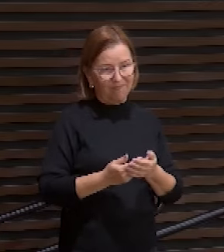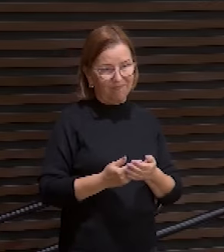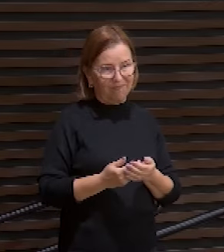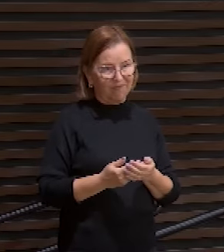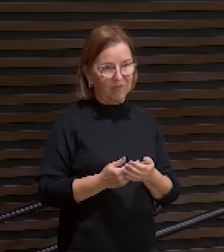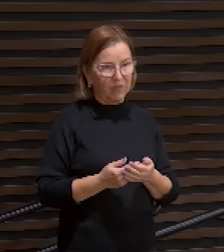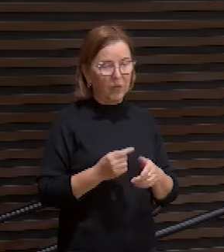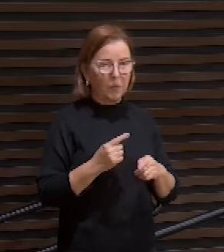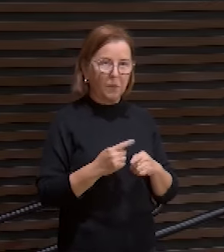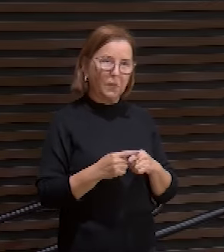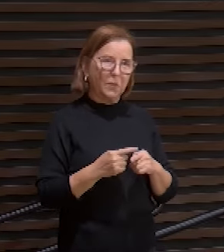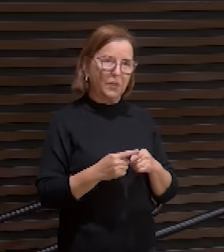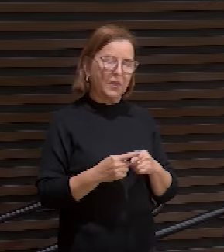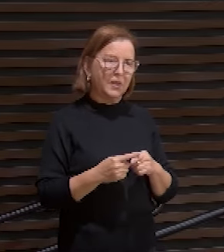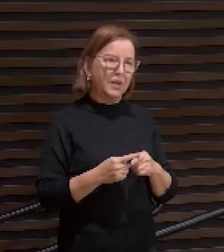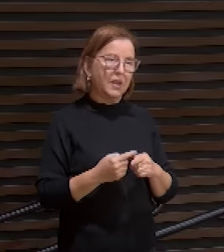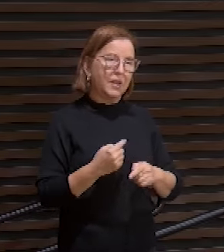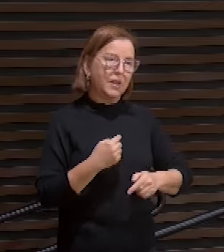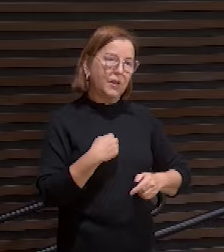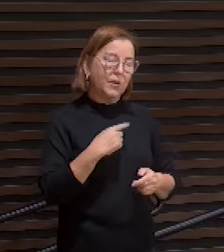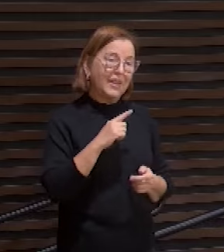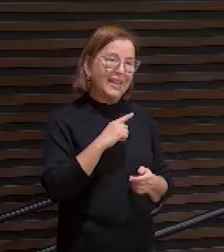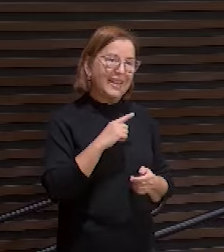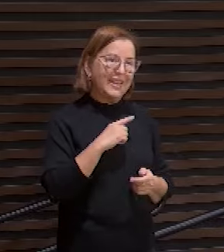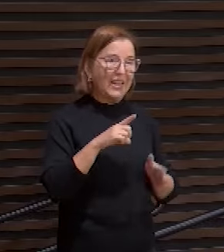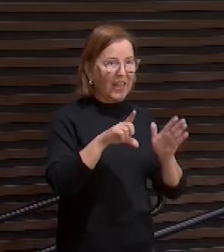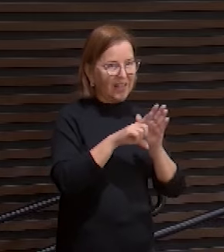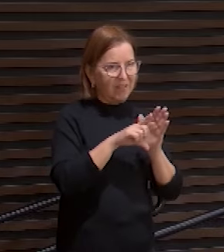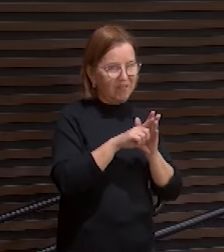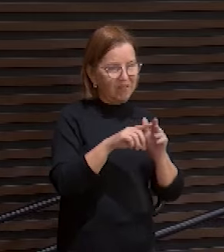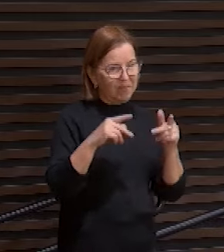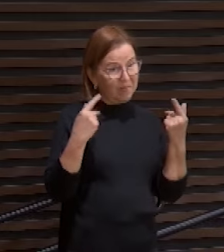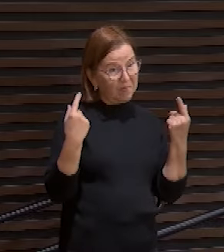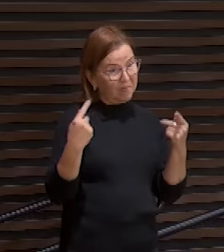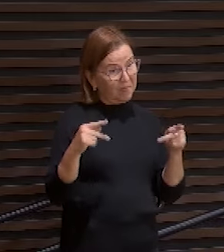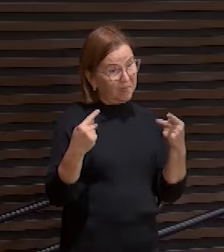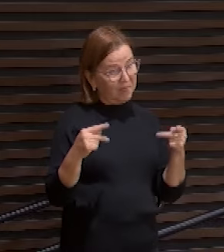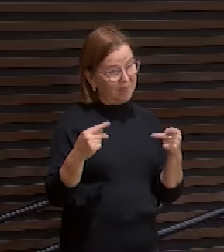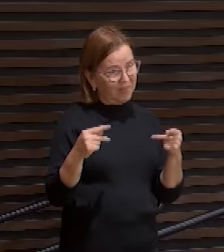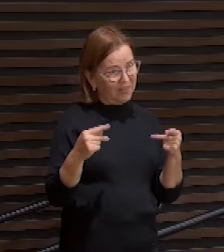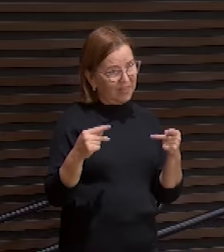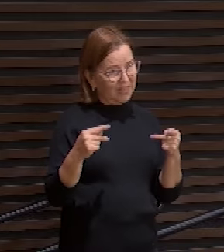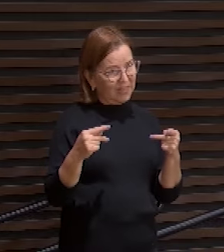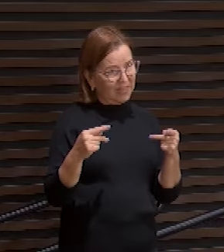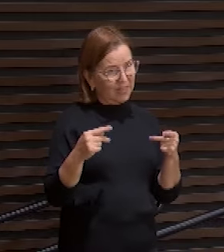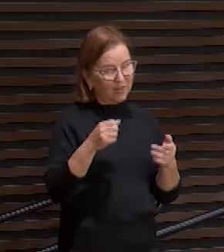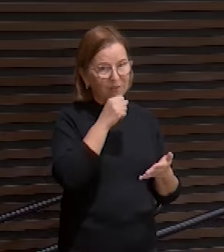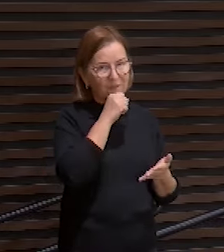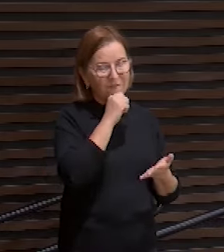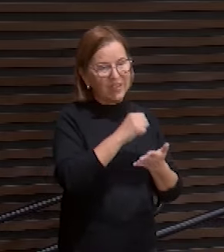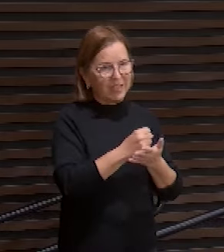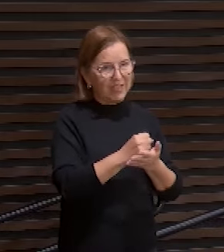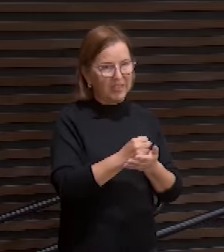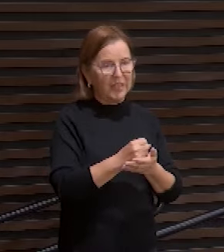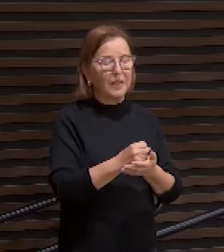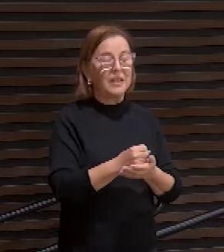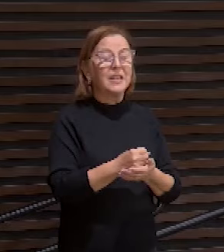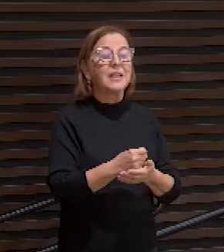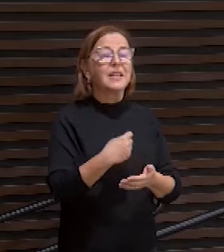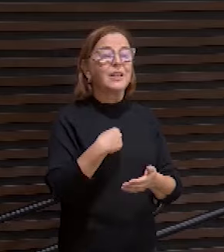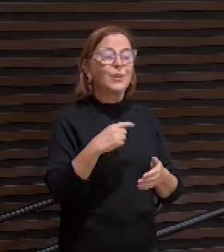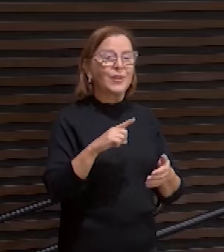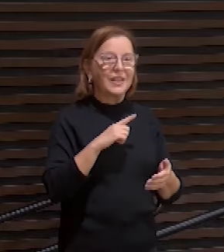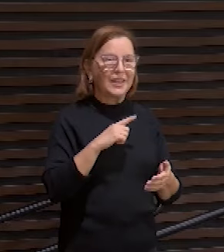tenho muito mais do que os judeus. Eu tenho a lei e os profetas, que é o Antigo Testamento, mas eu tenho também os evangelhos e as